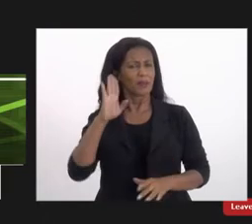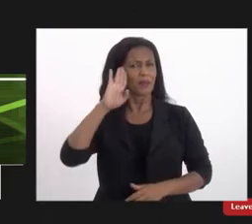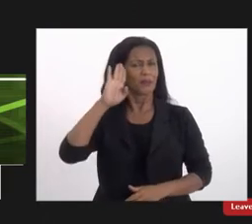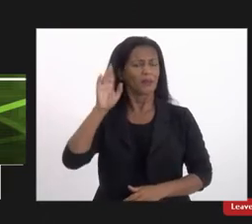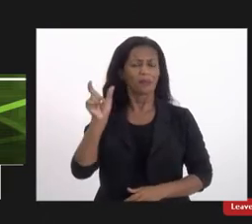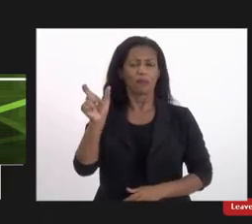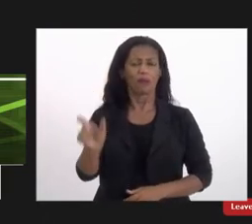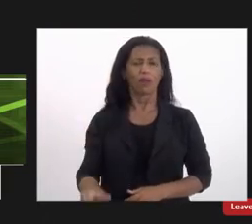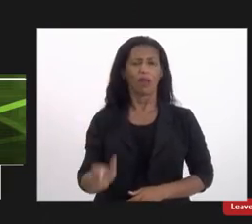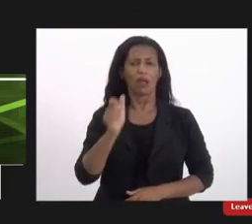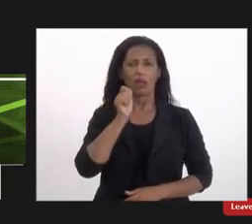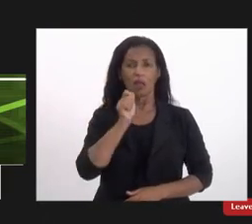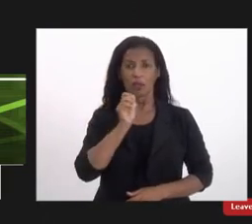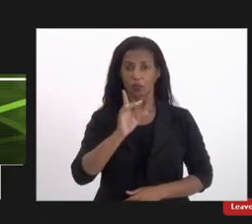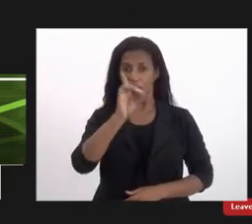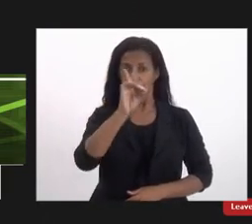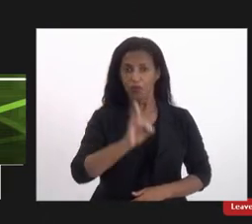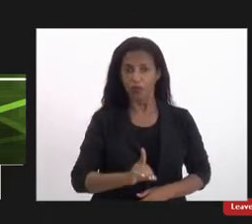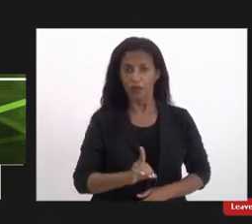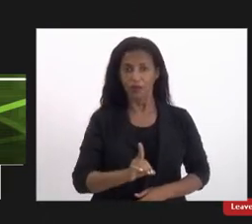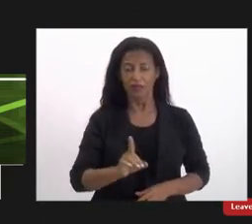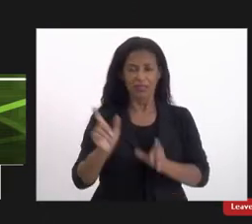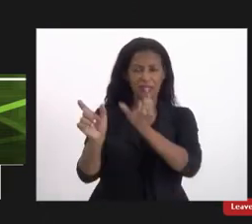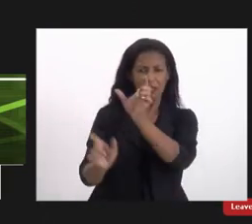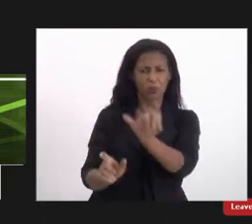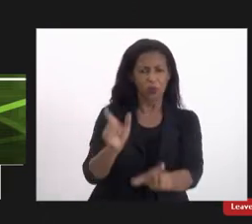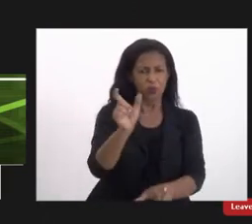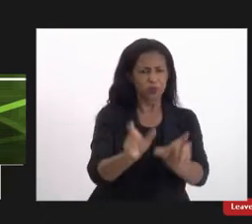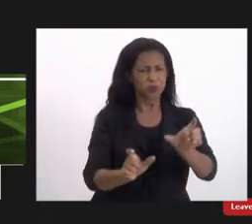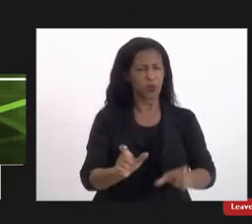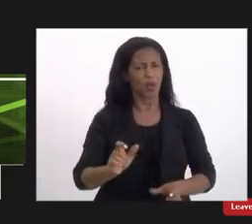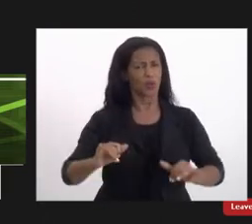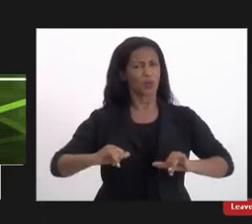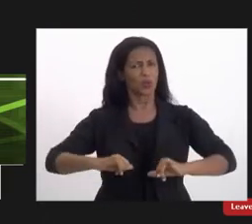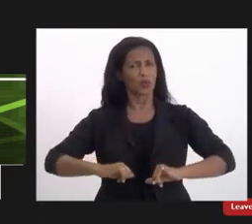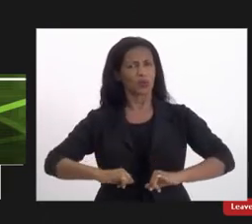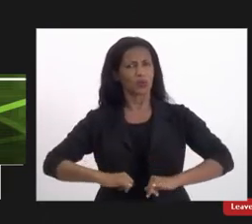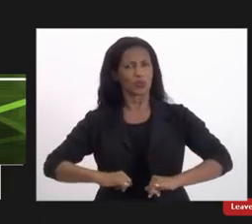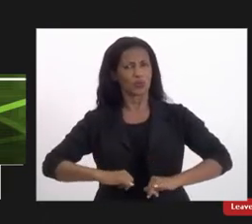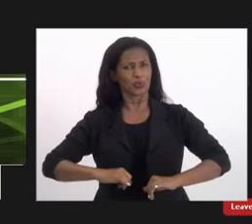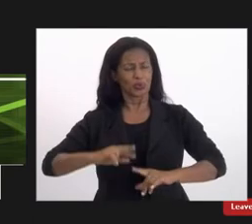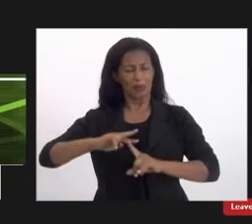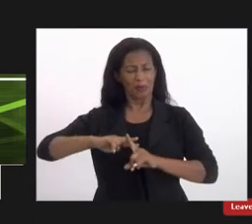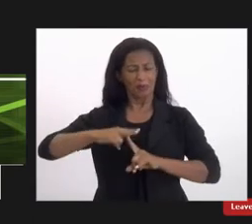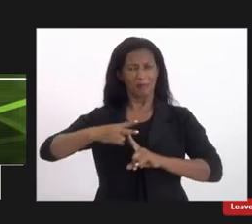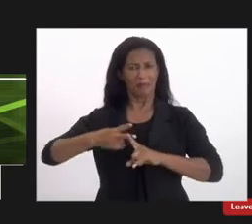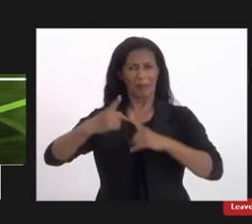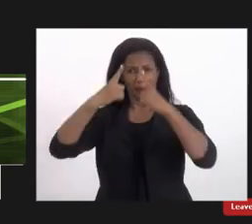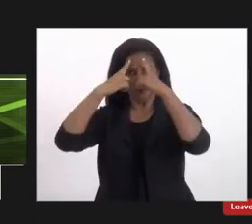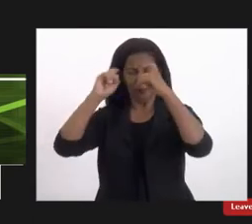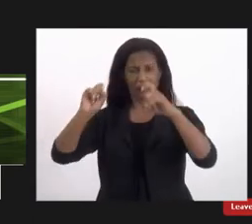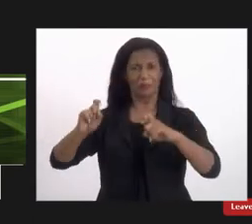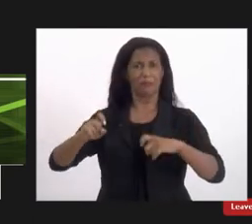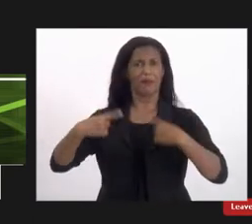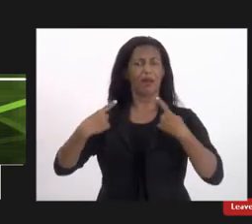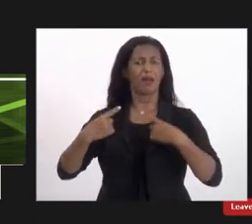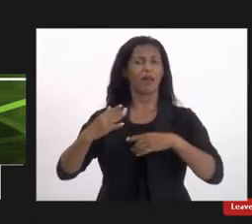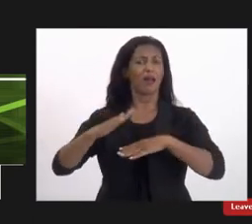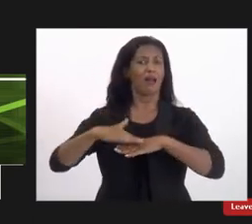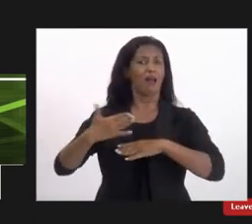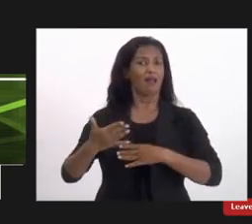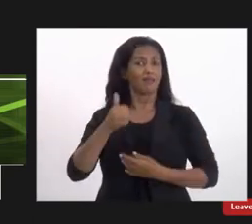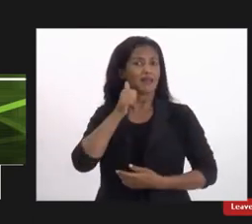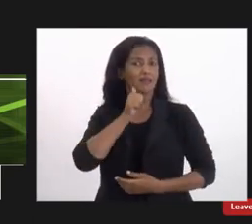as mulheres com deficiência sofrem uma dupla violação porque além de ser